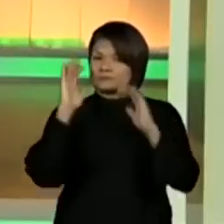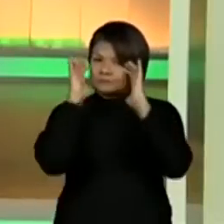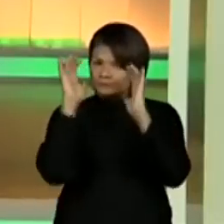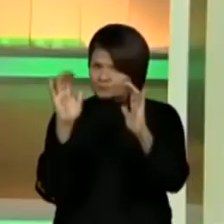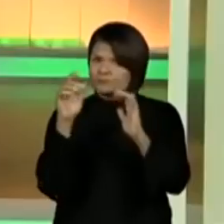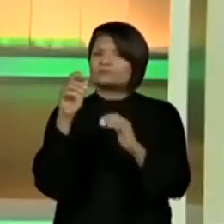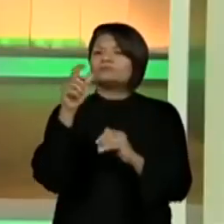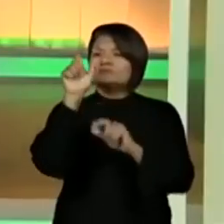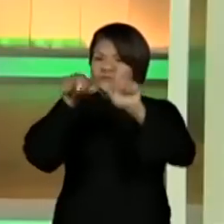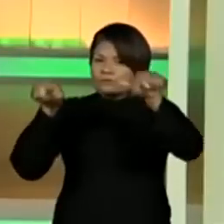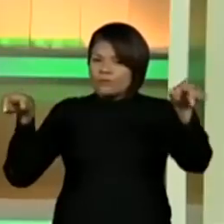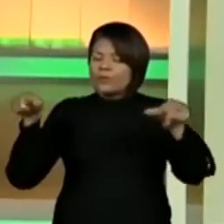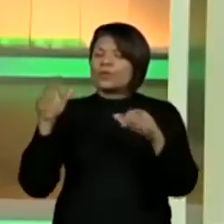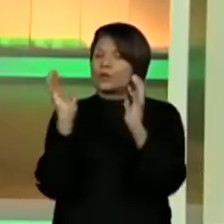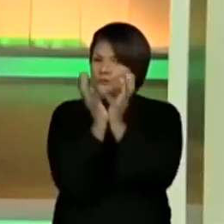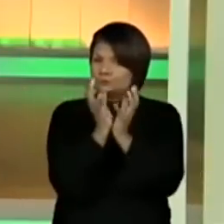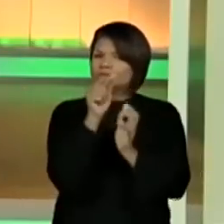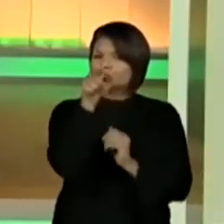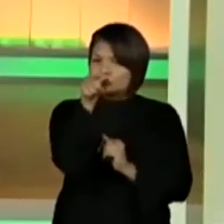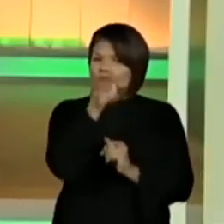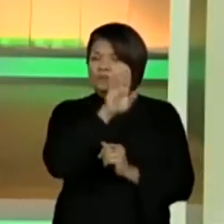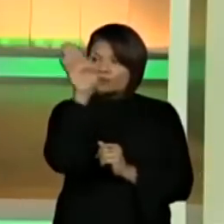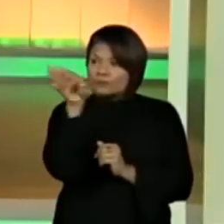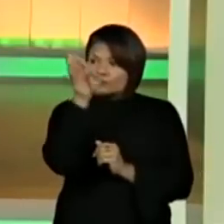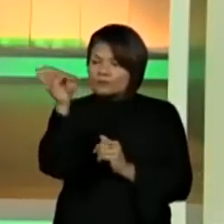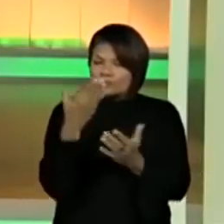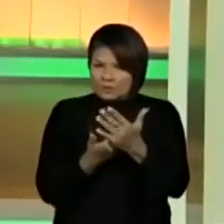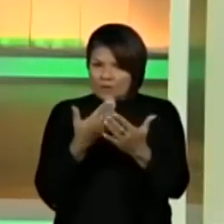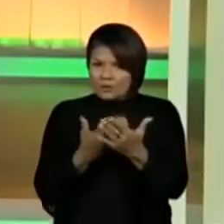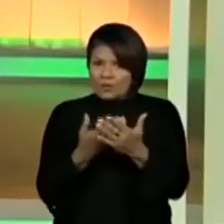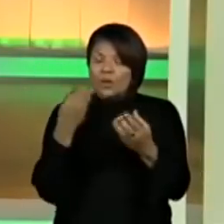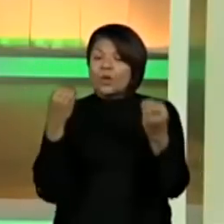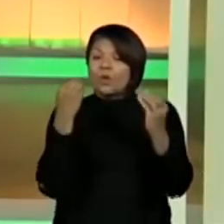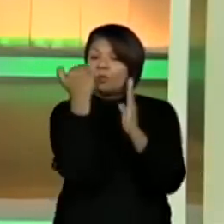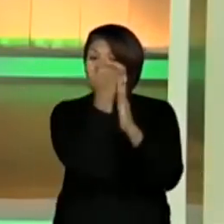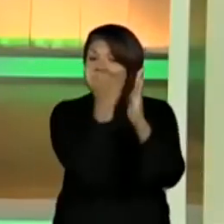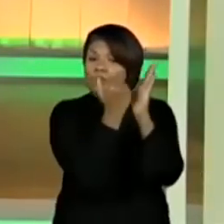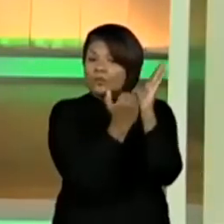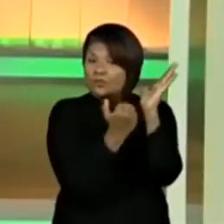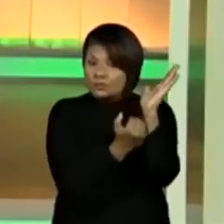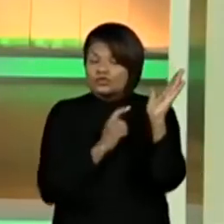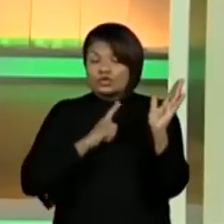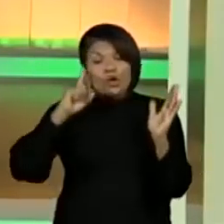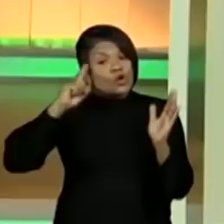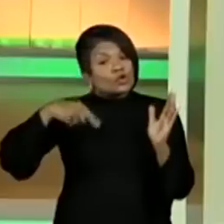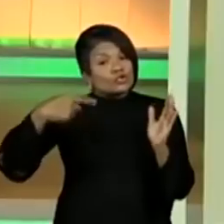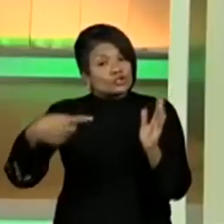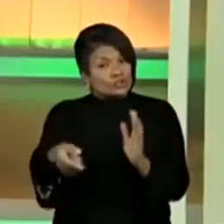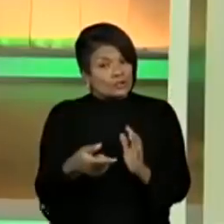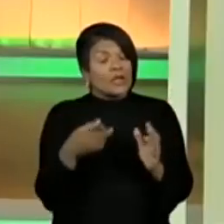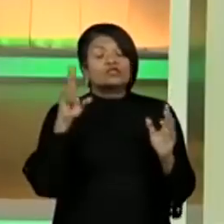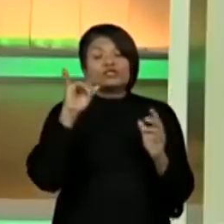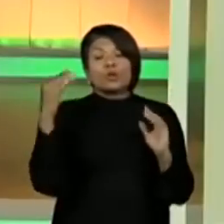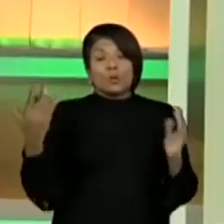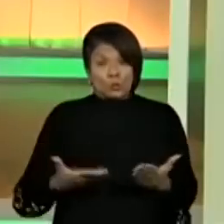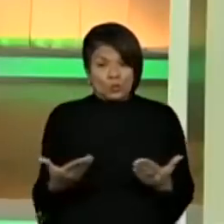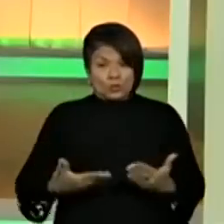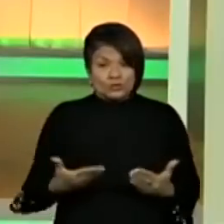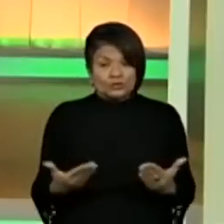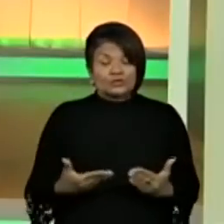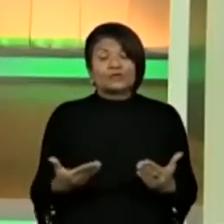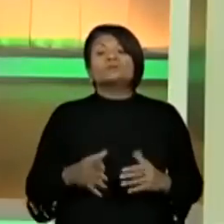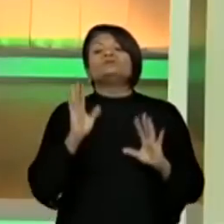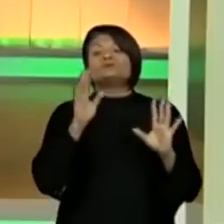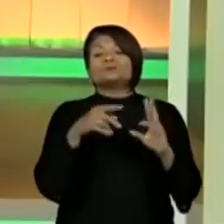orientações que ele deixava quando você ia lá. As aulas eram presenciais. Faz a data de hoje. Lemos